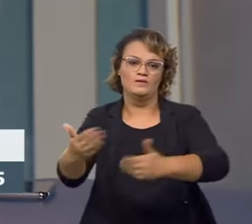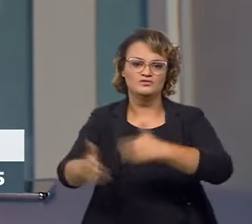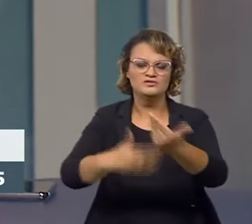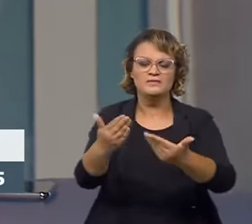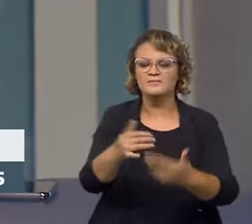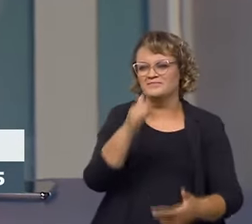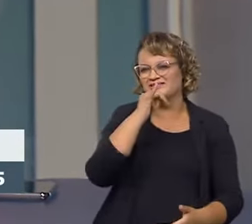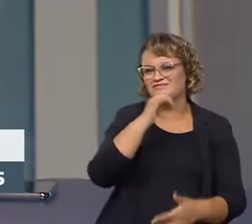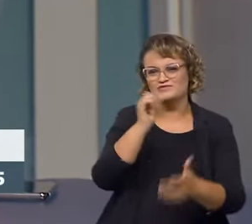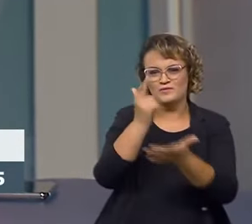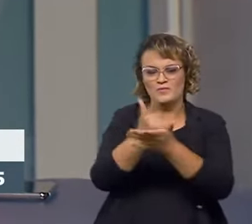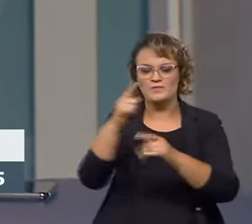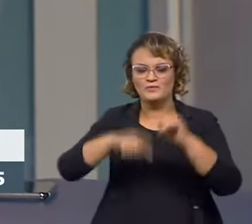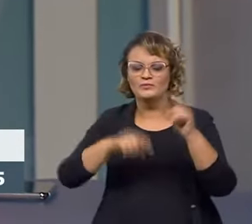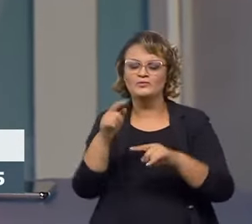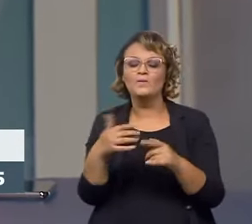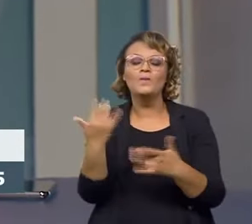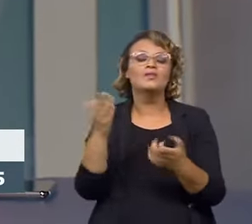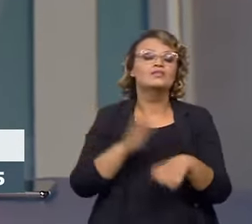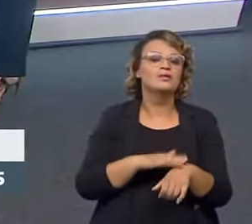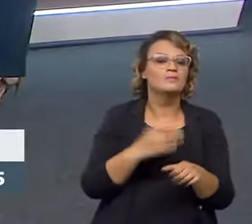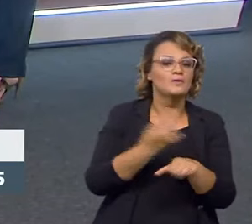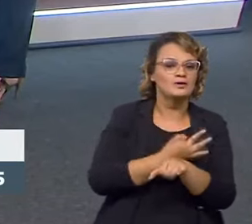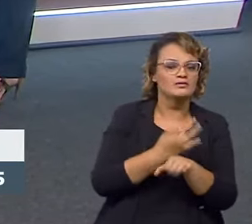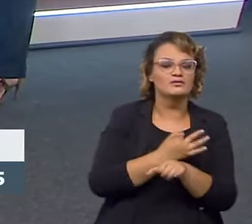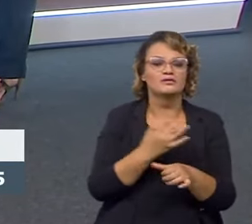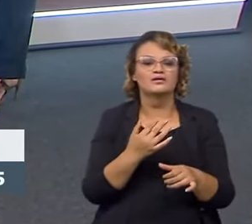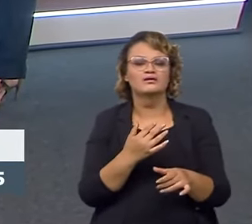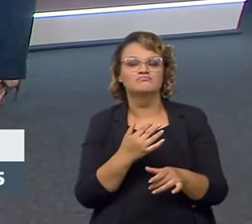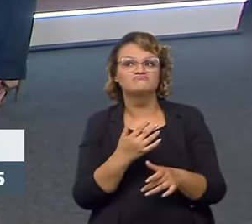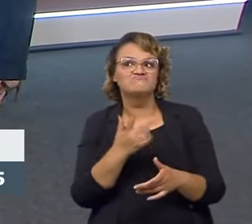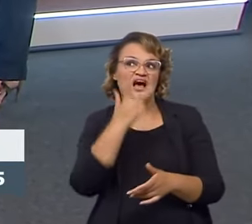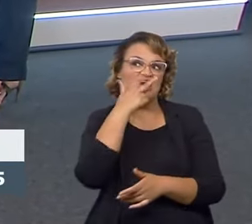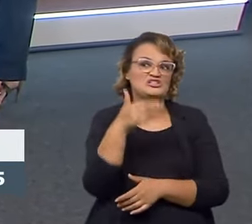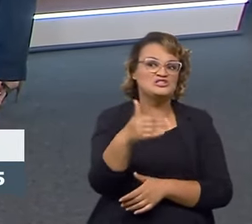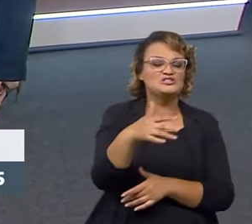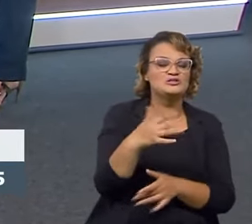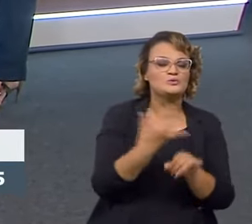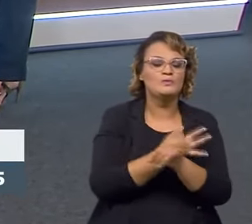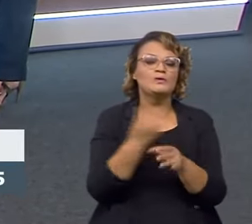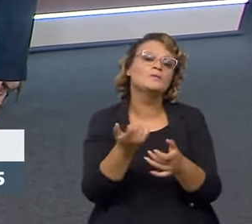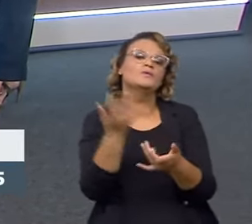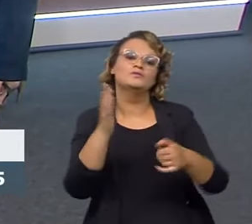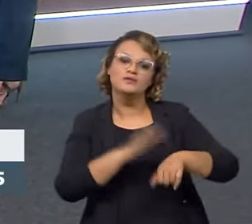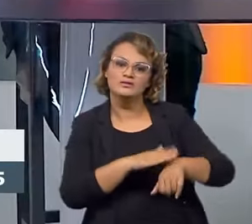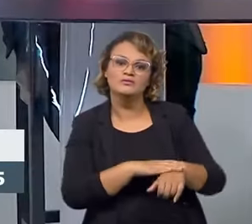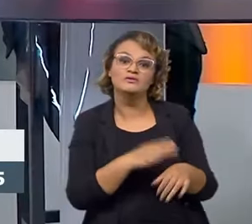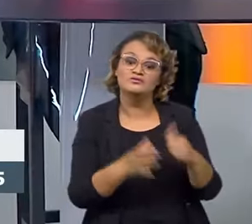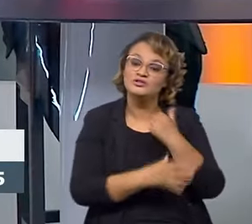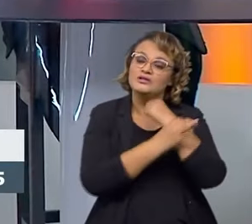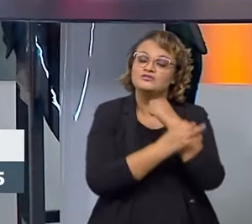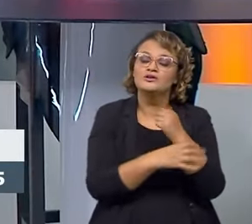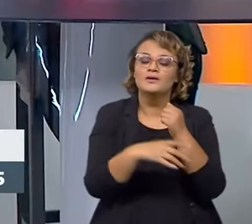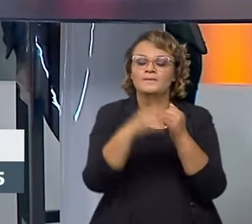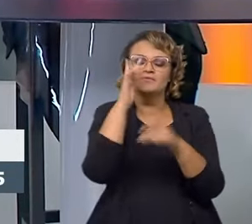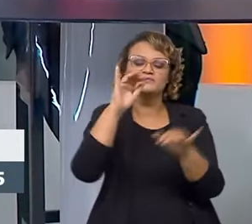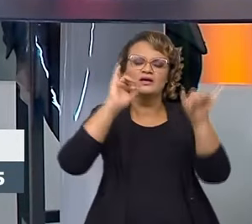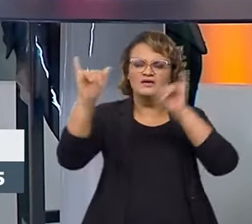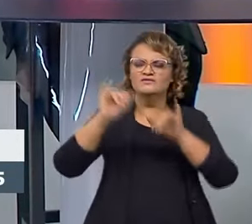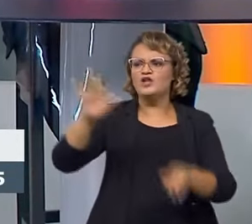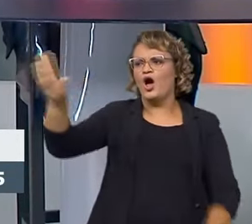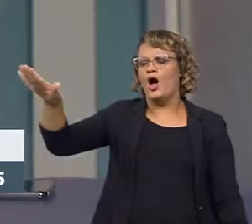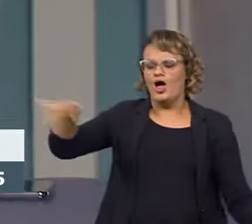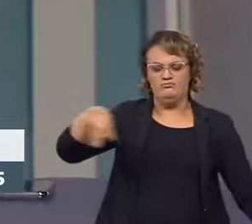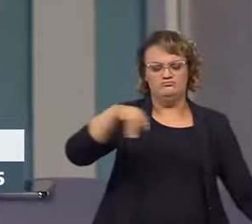você compra um produto, ele vai dizer quanto vai durar aquele produto, qual é a expectativa dele. Então, a gente tem que garantir que quem faz uma propaganda dizendo